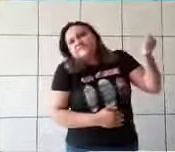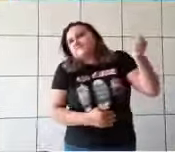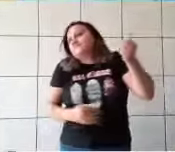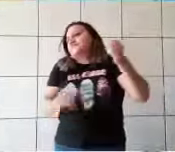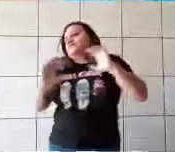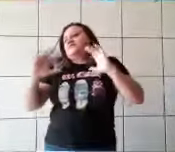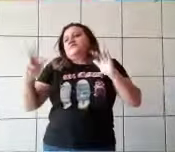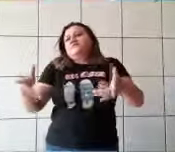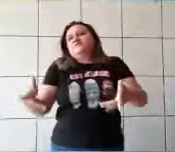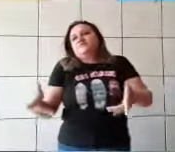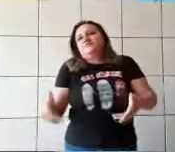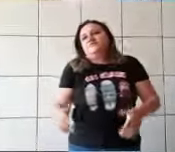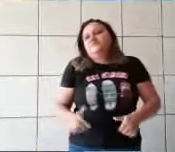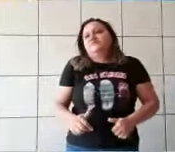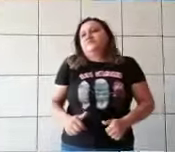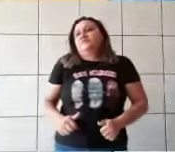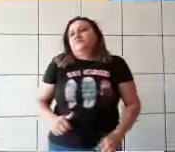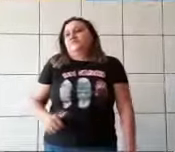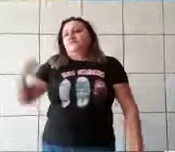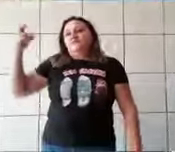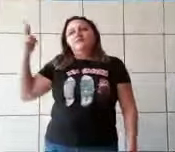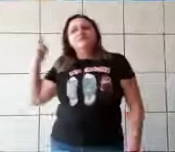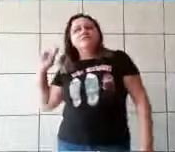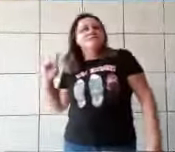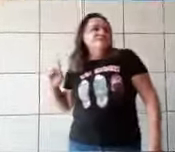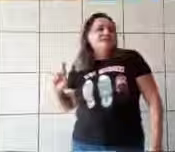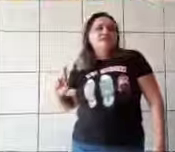Eles dançaram sem parar a noite toda.